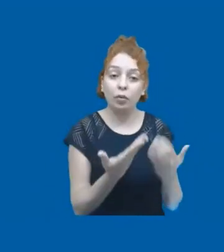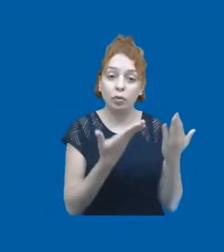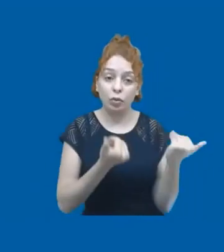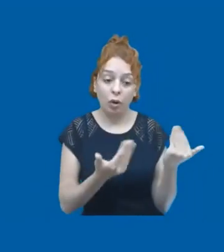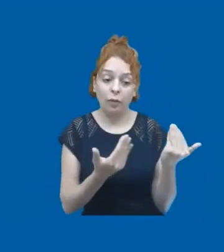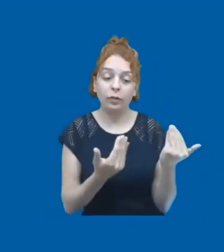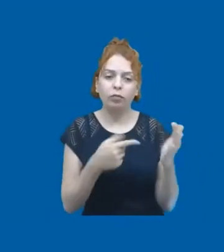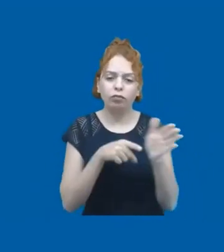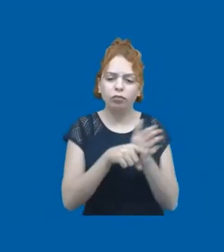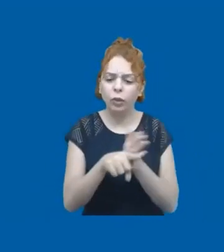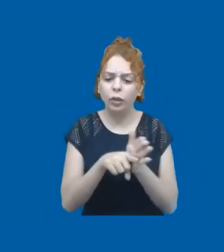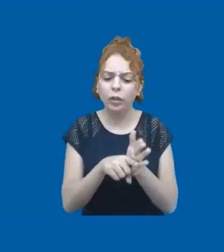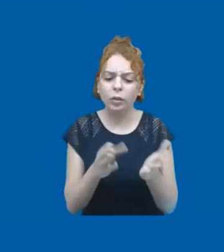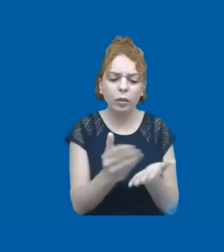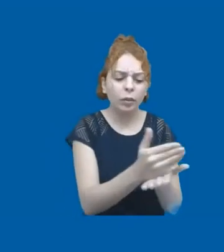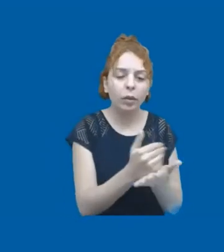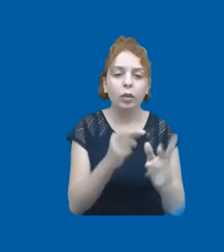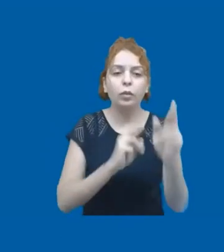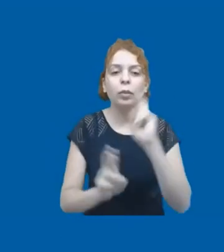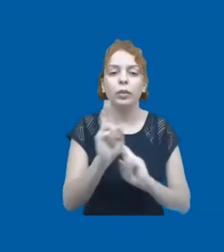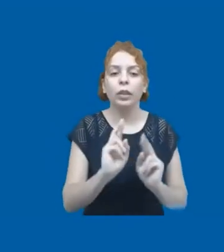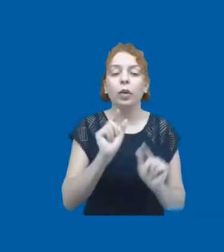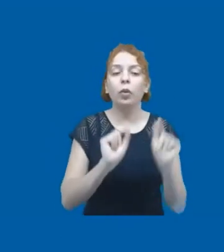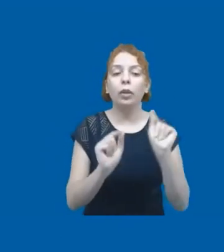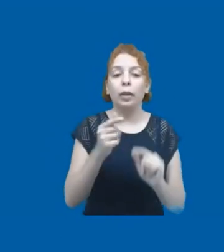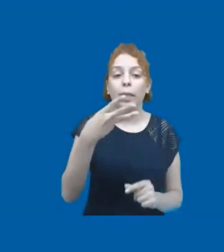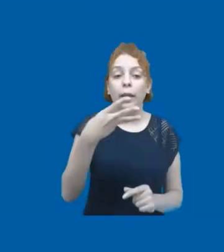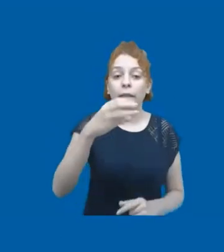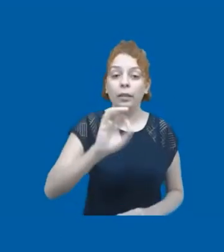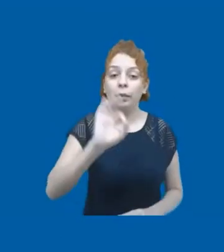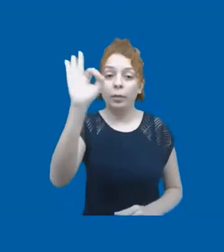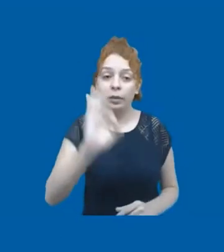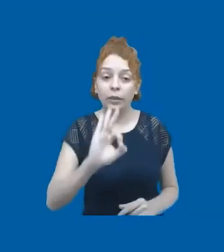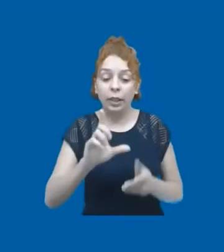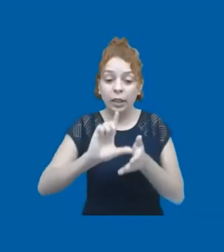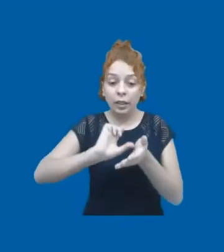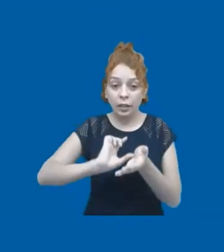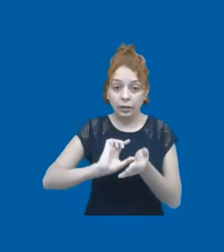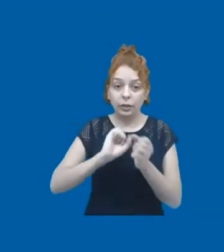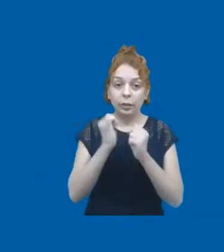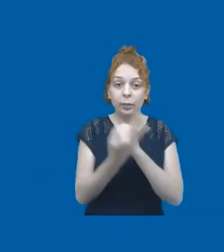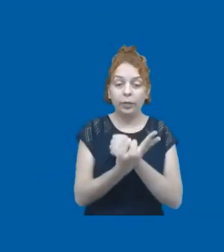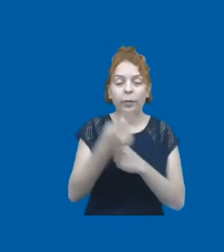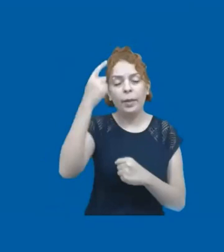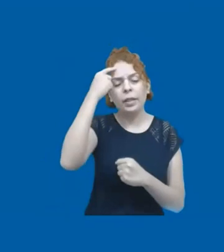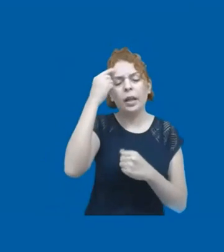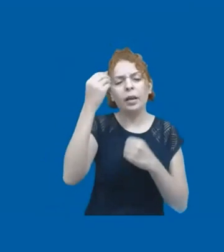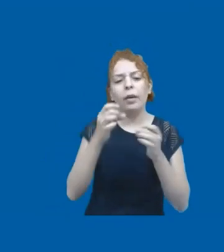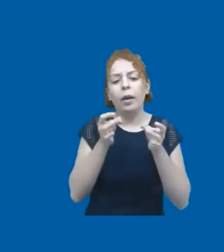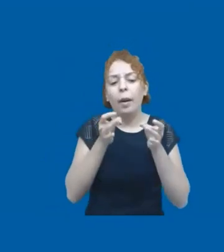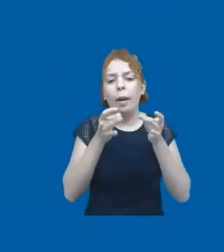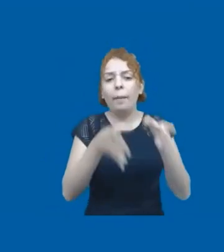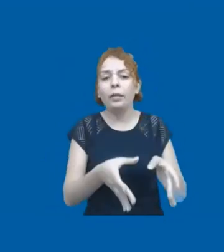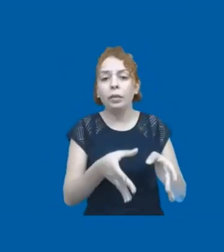gente chegou com essa triste conclusão que 30% desses jovens, mesmo antes da pandemia, já cogitavam largar o ensino